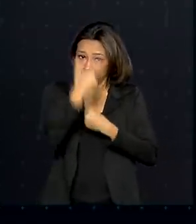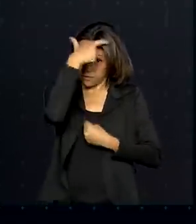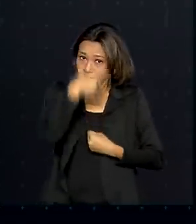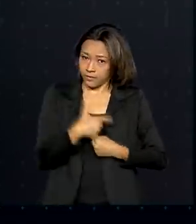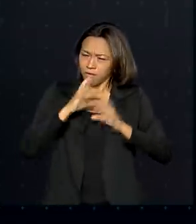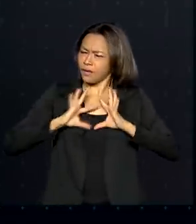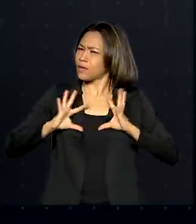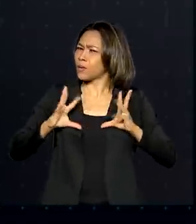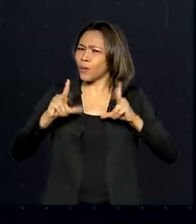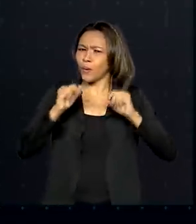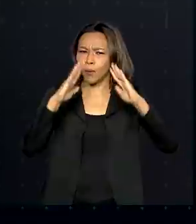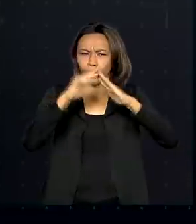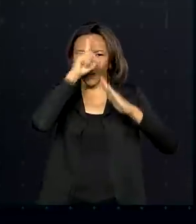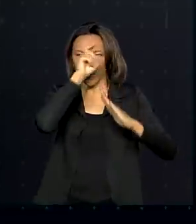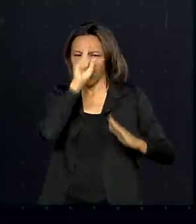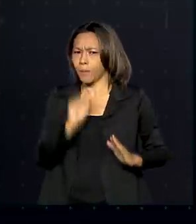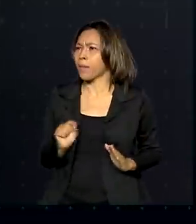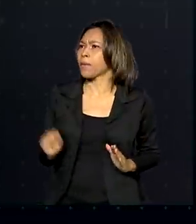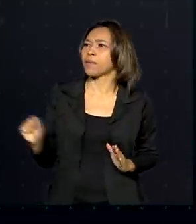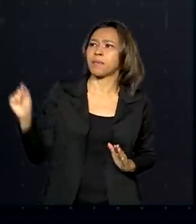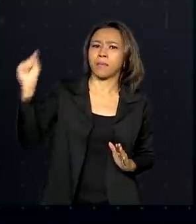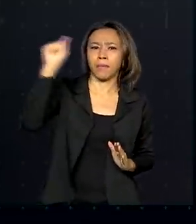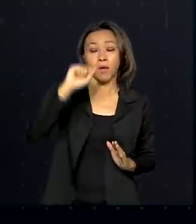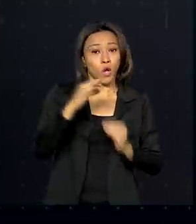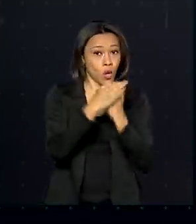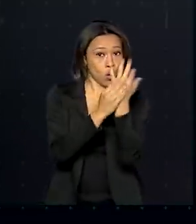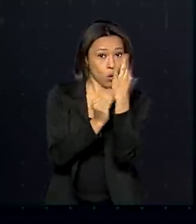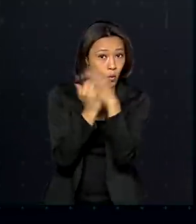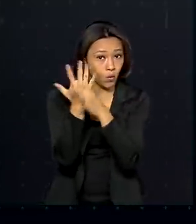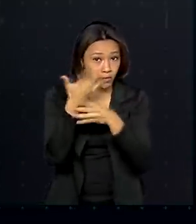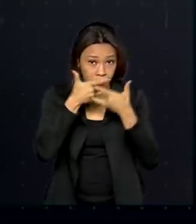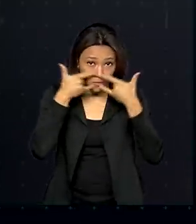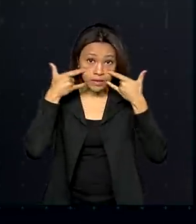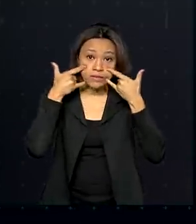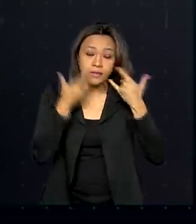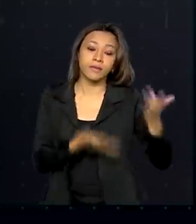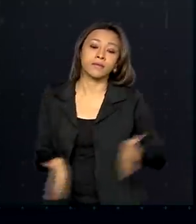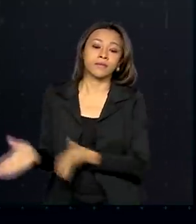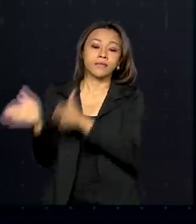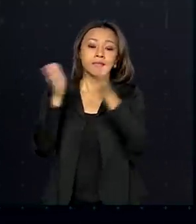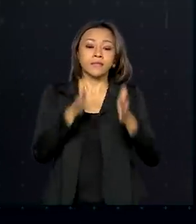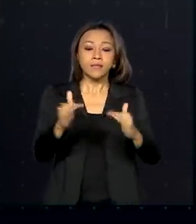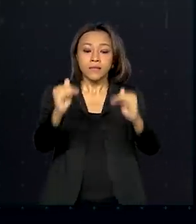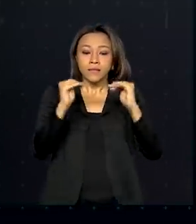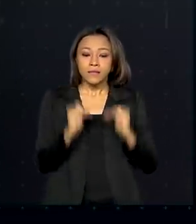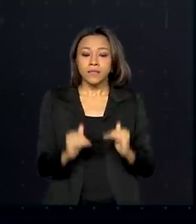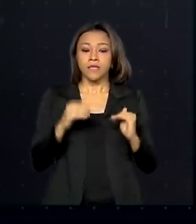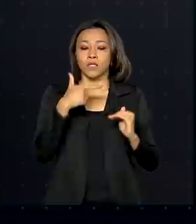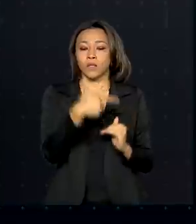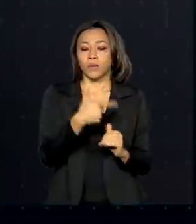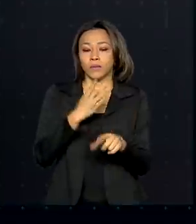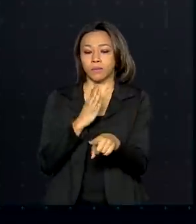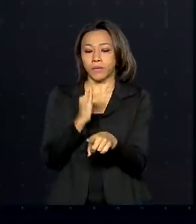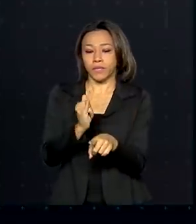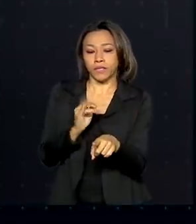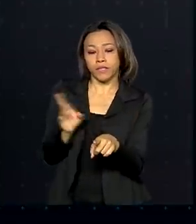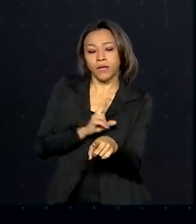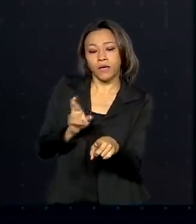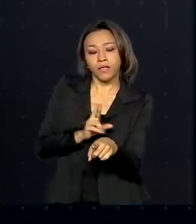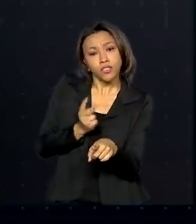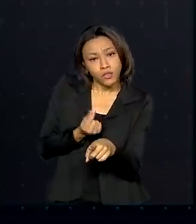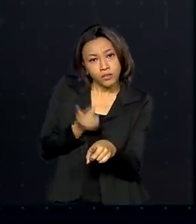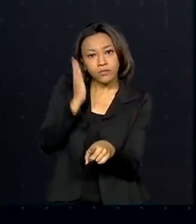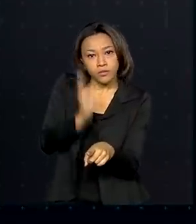todas as unidades da federação, como luvas e máscaras. Outros R$ bilhões foram